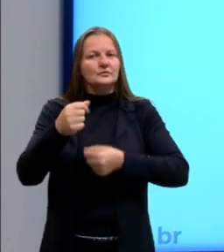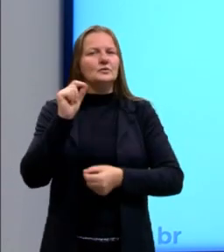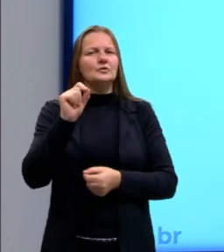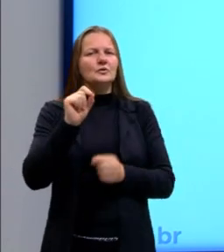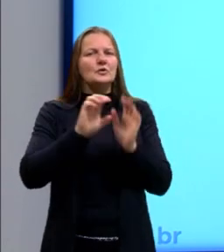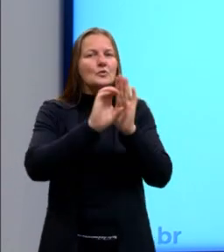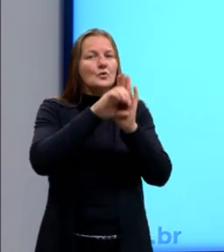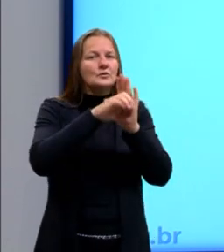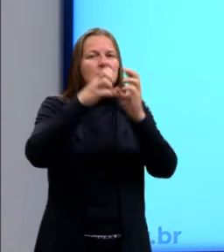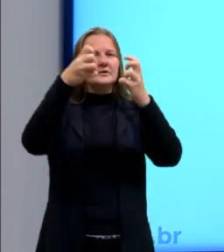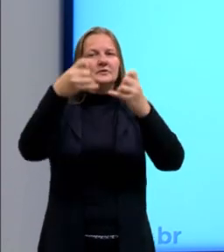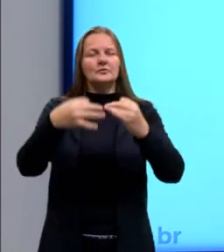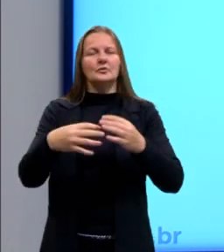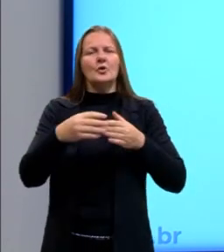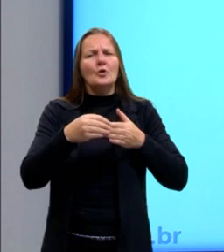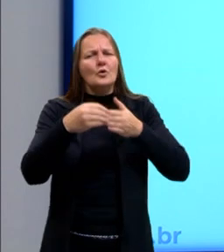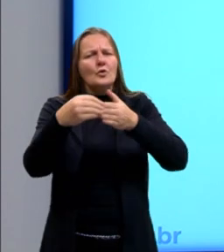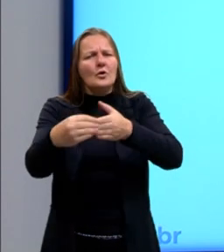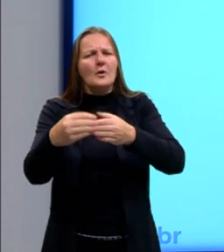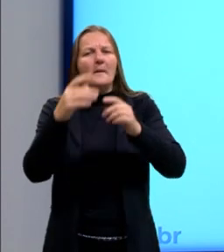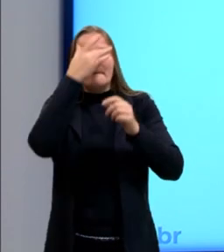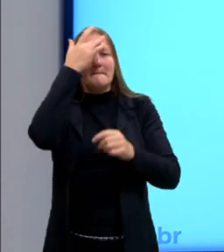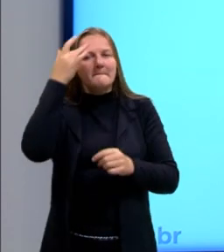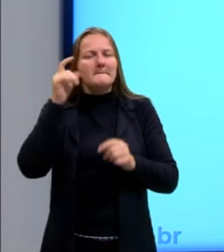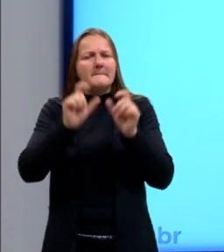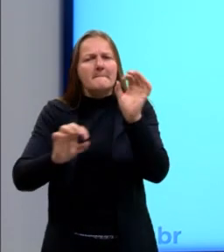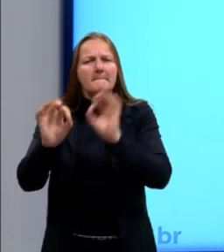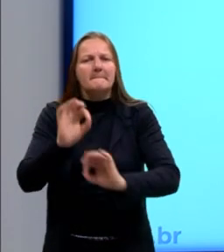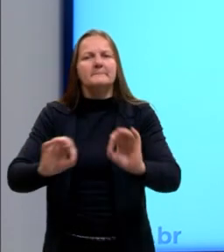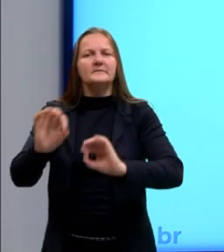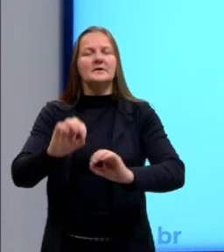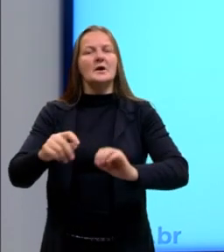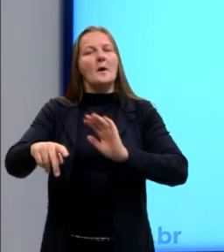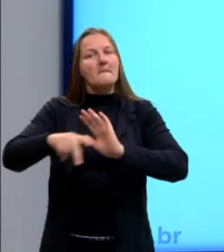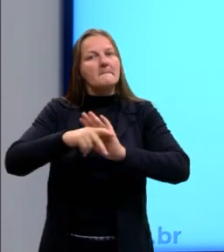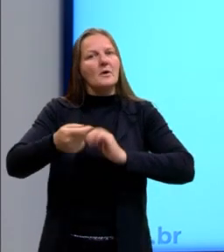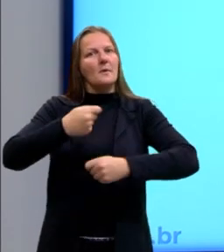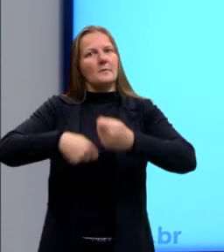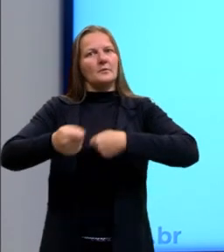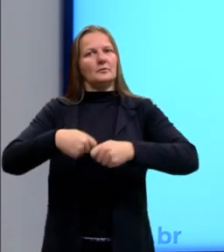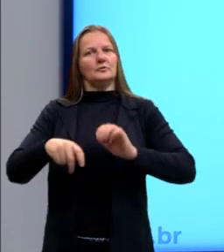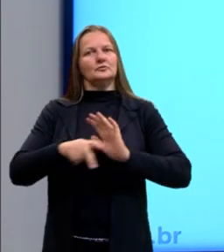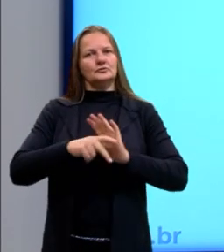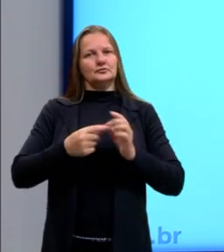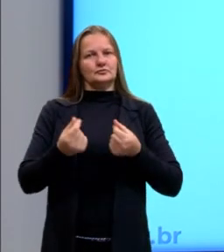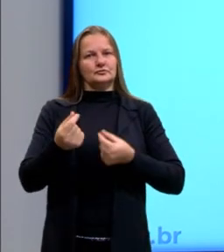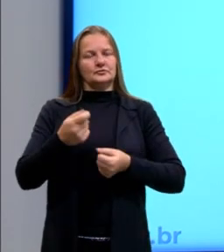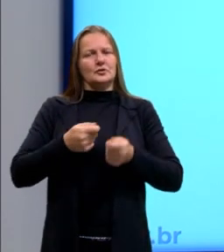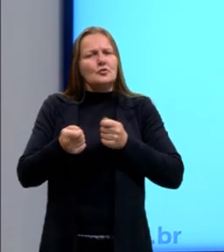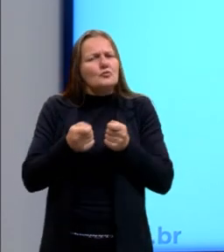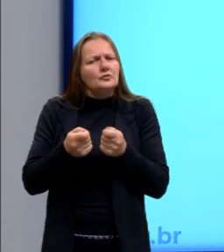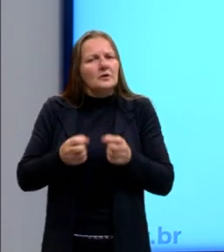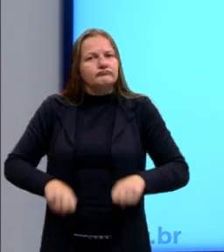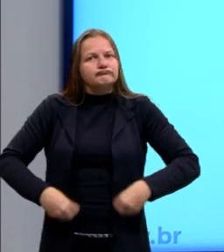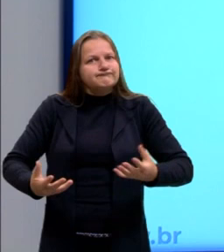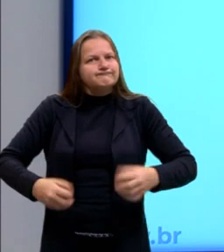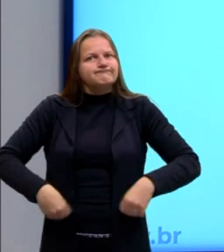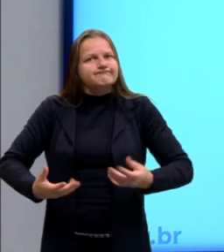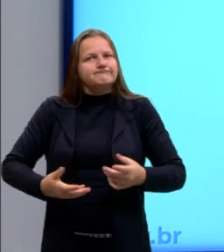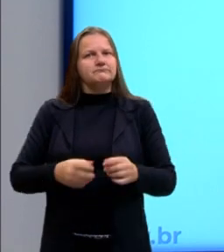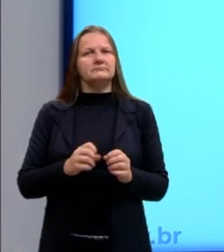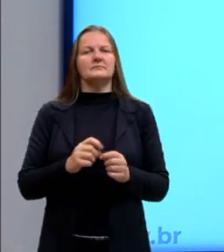ela orienta as pessoas a organizarem e administrarem o seu próprio dinheiro. Controlar gastos, diminuir